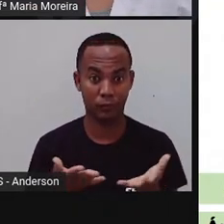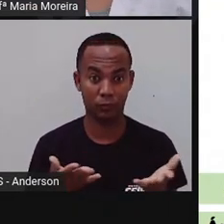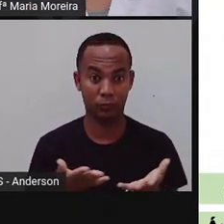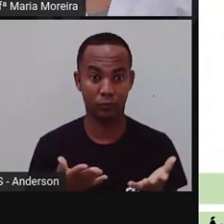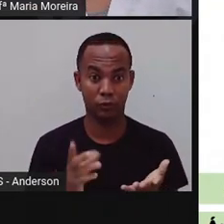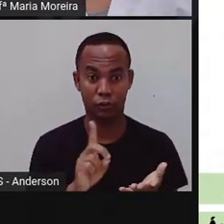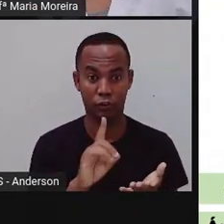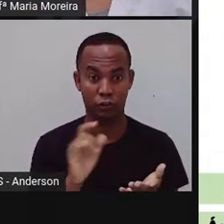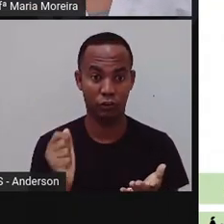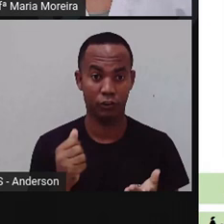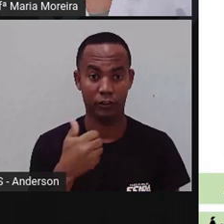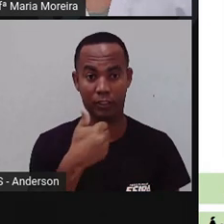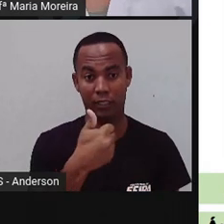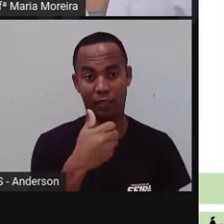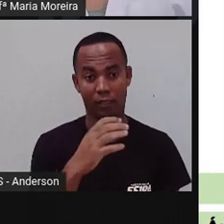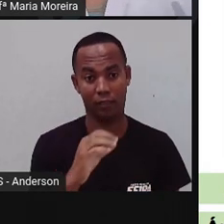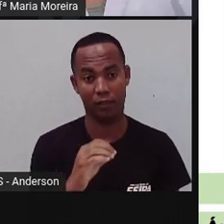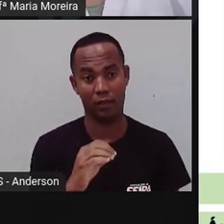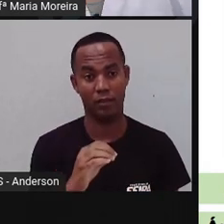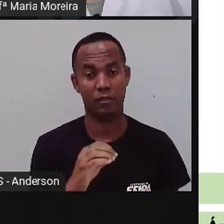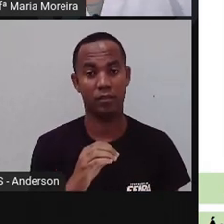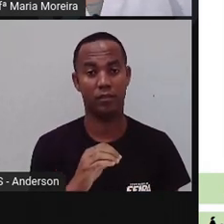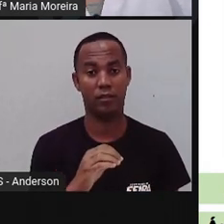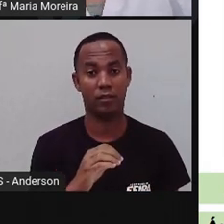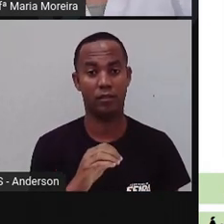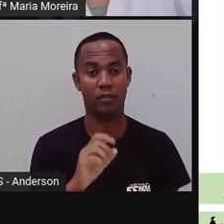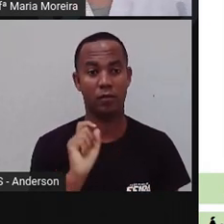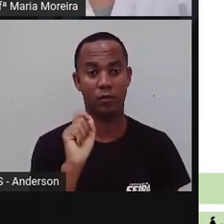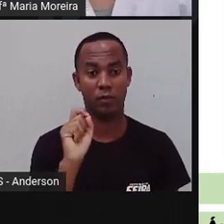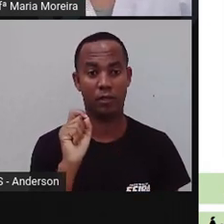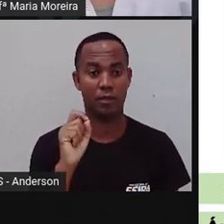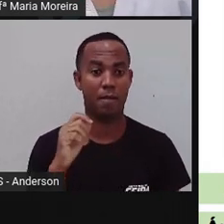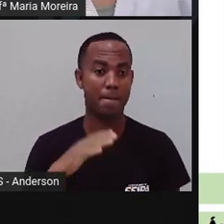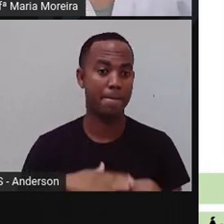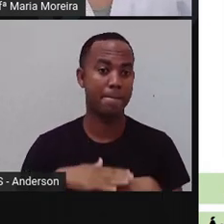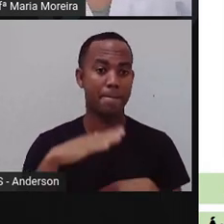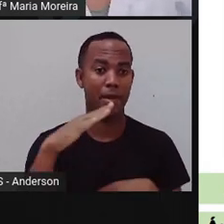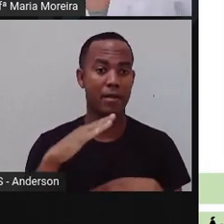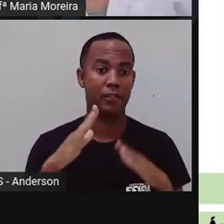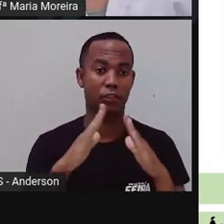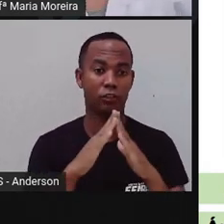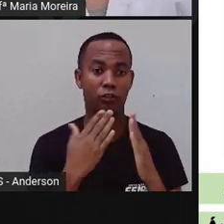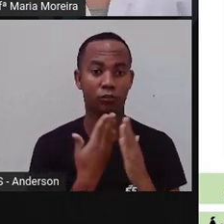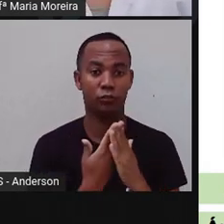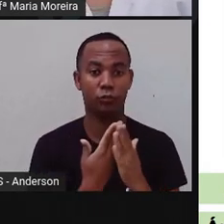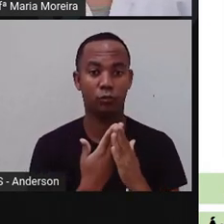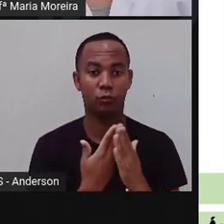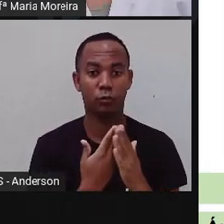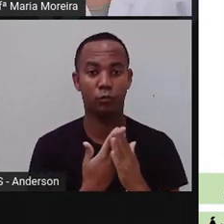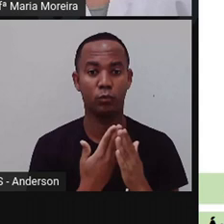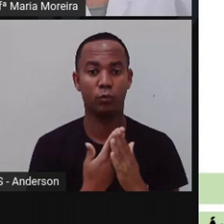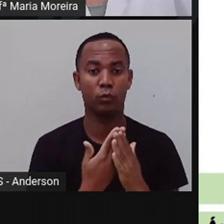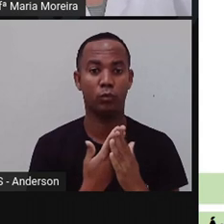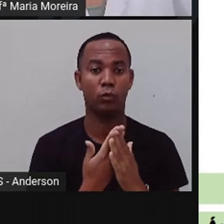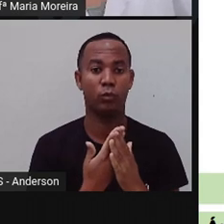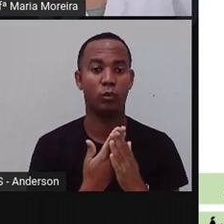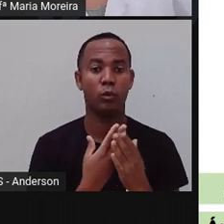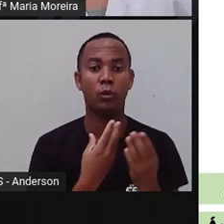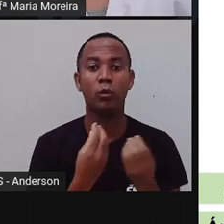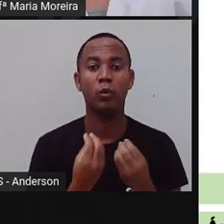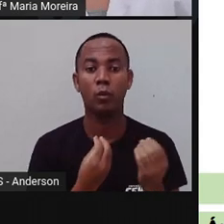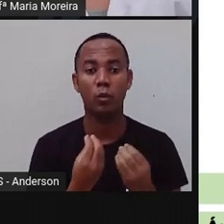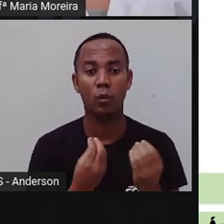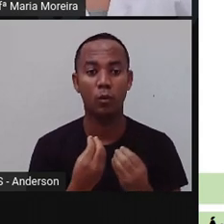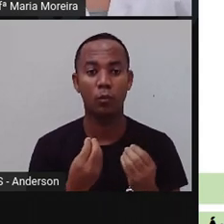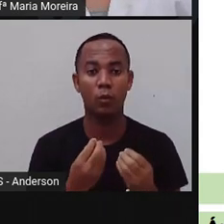dia 10, né? Mais uma aula aqui sobre espaços públicos e a